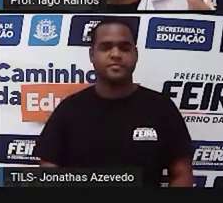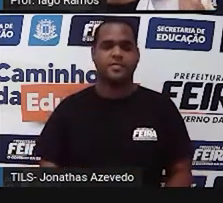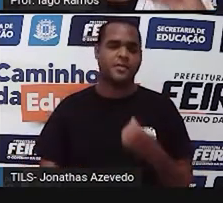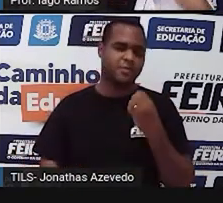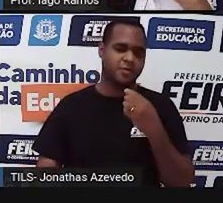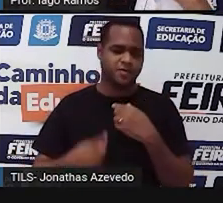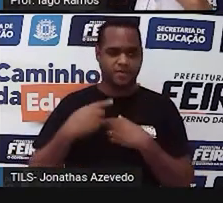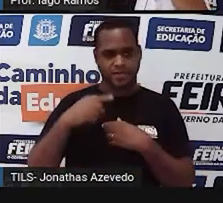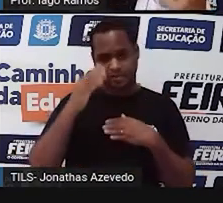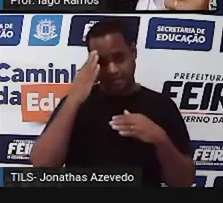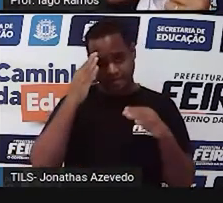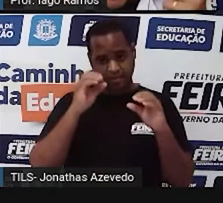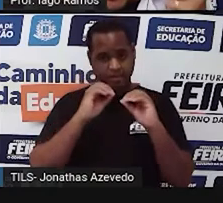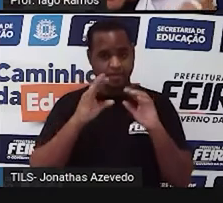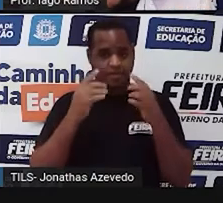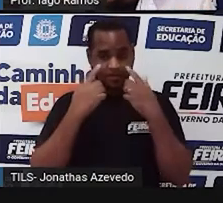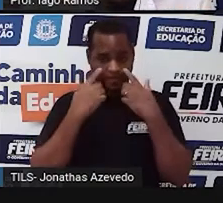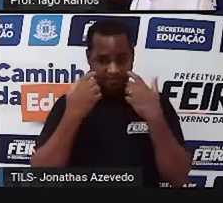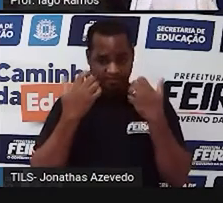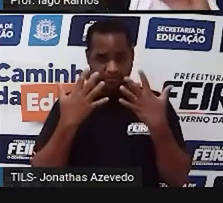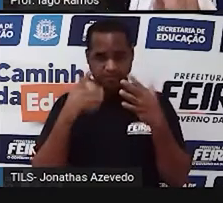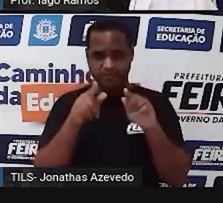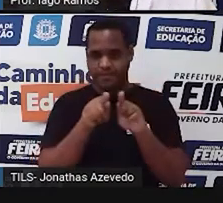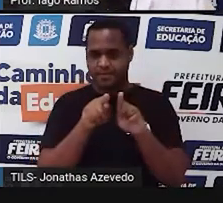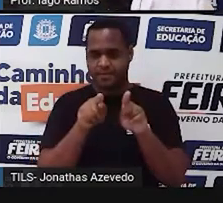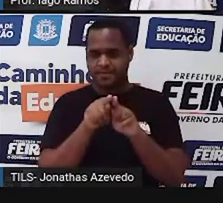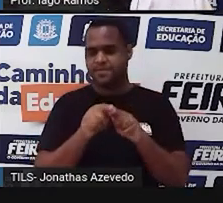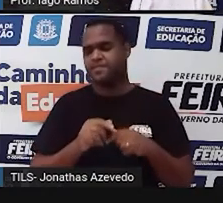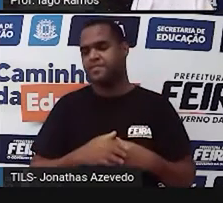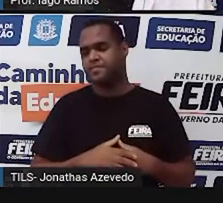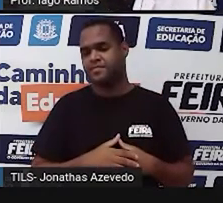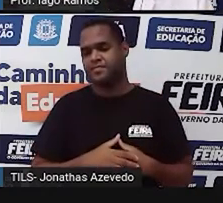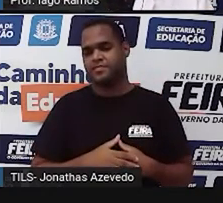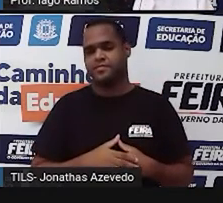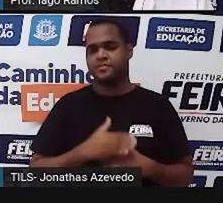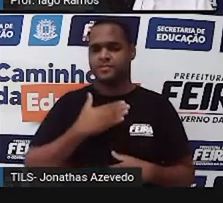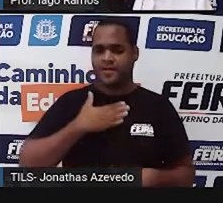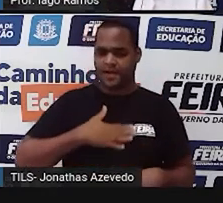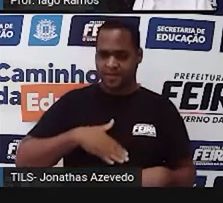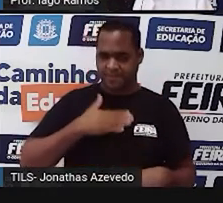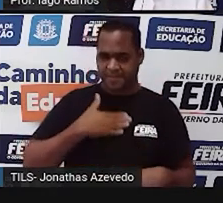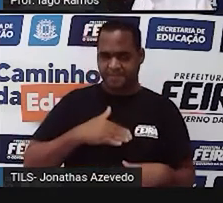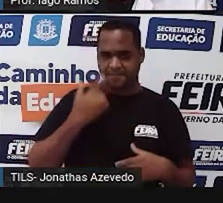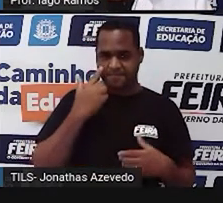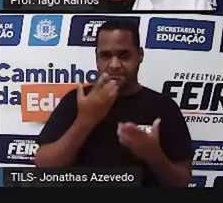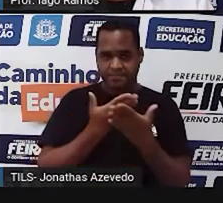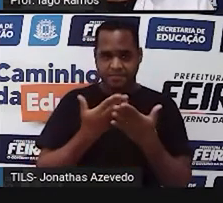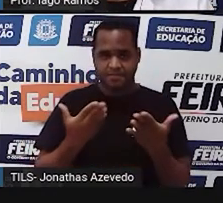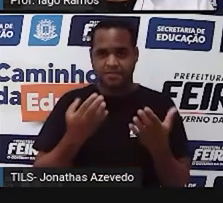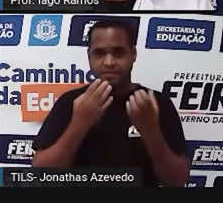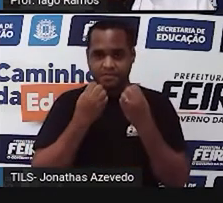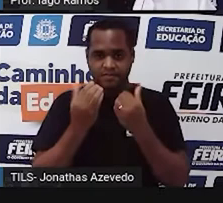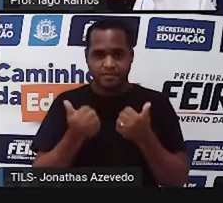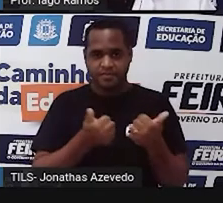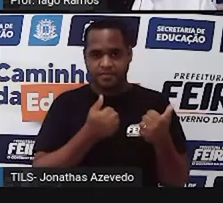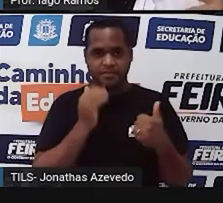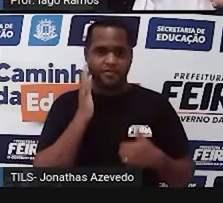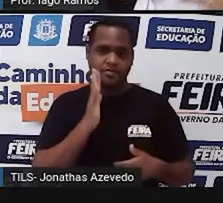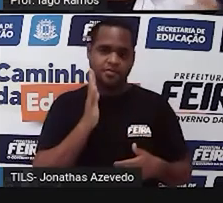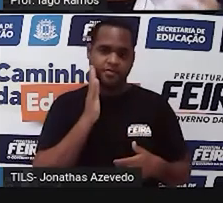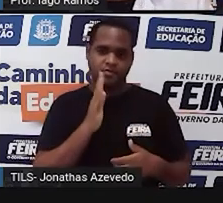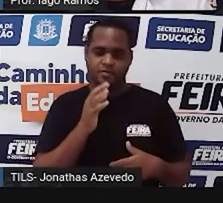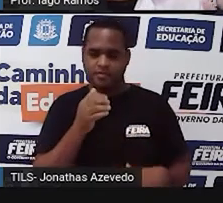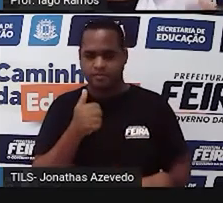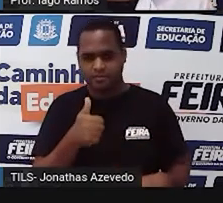gente vai entender isso vendo também, tá? Vamos devagarzinho, porque hoje vai ser muito massa. Mas só que eu tô